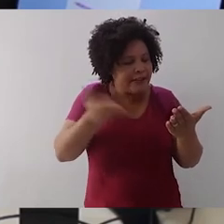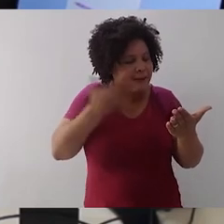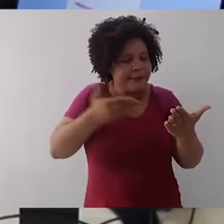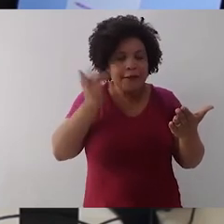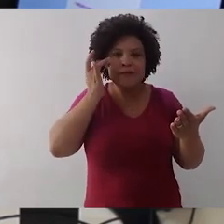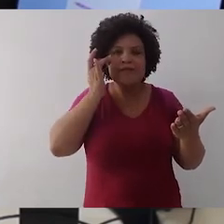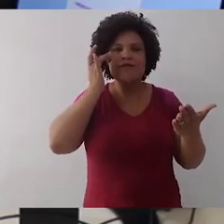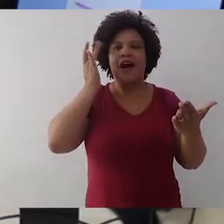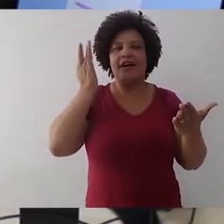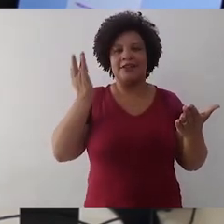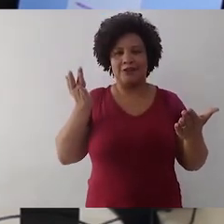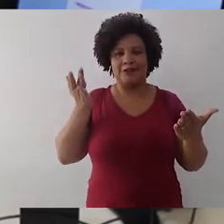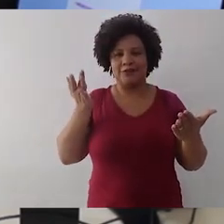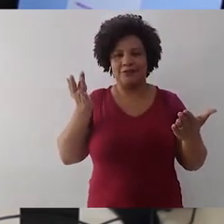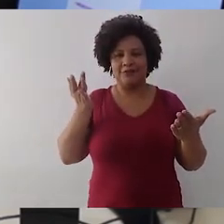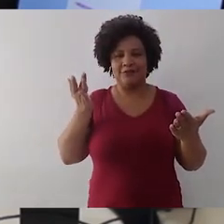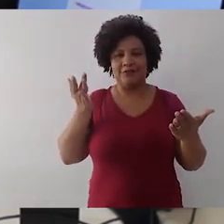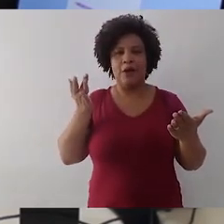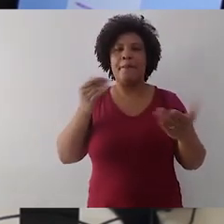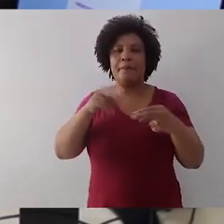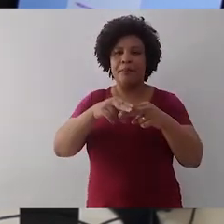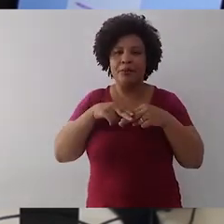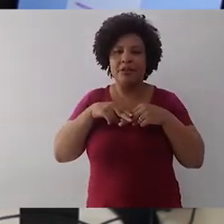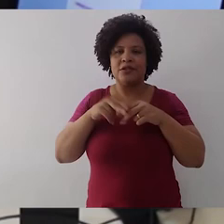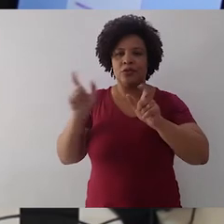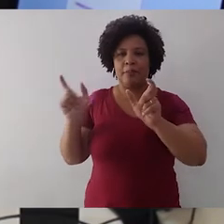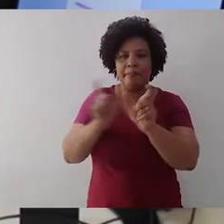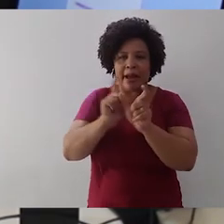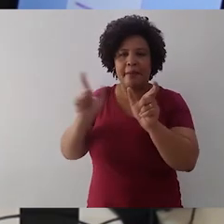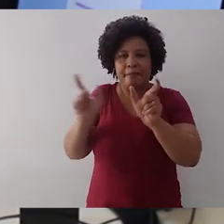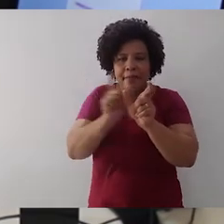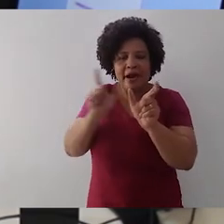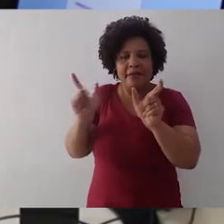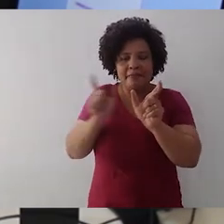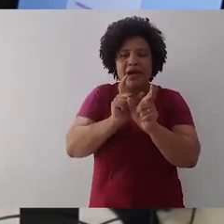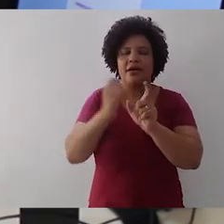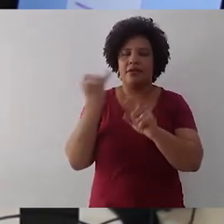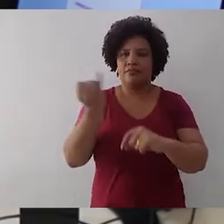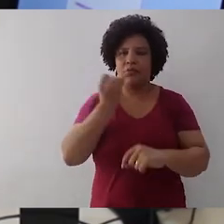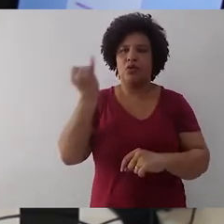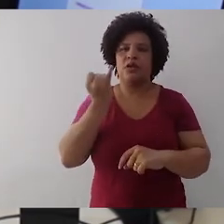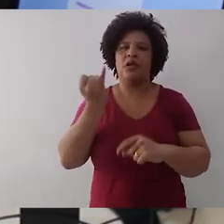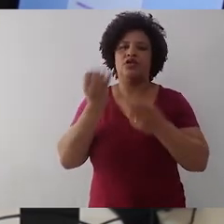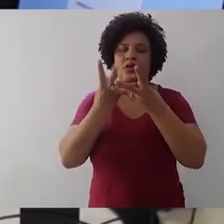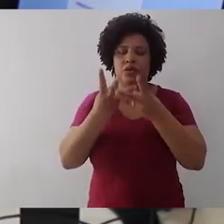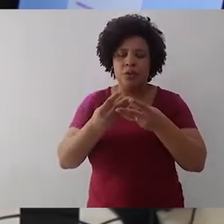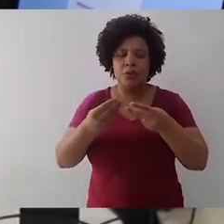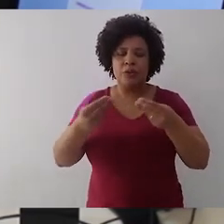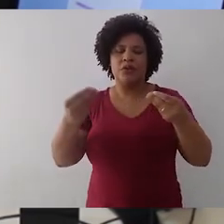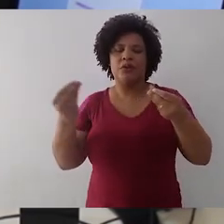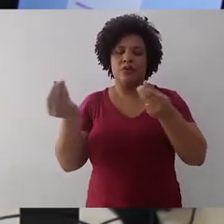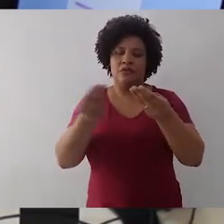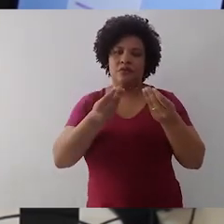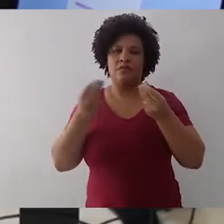facilidade para o leitor. As retomadas são um ponto importante que garantem muito de fluidez ao texto. Uma